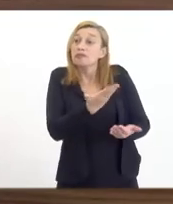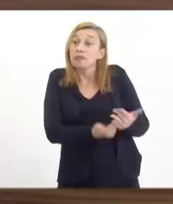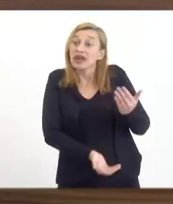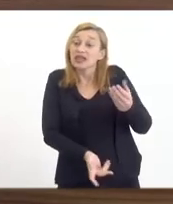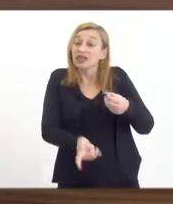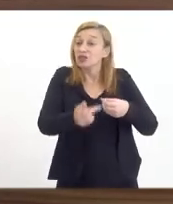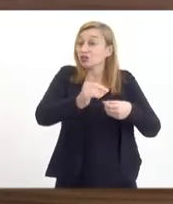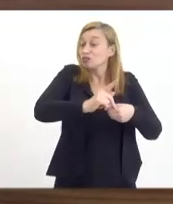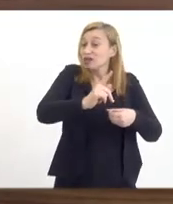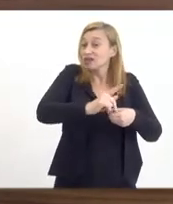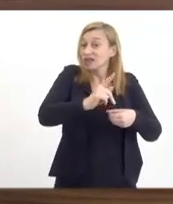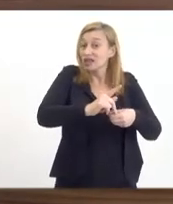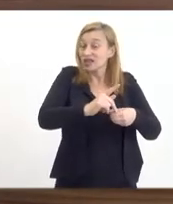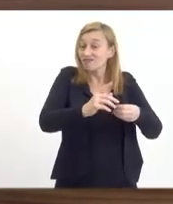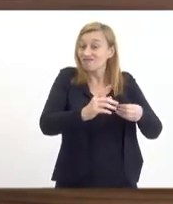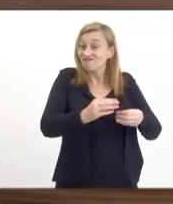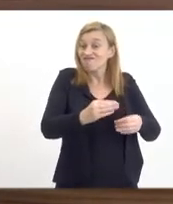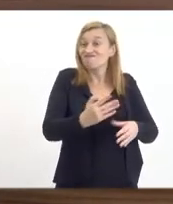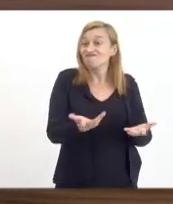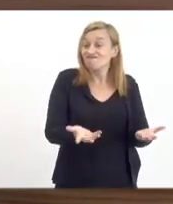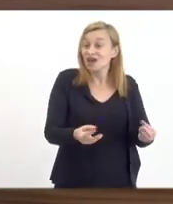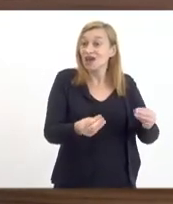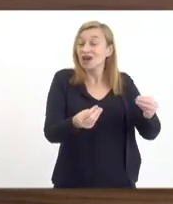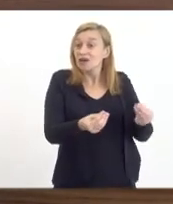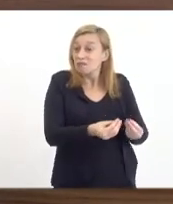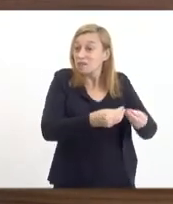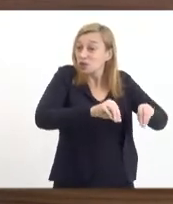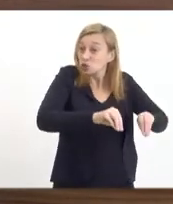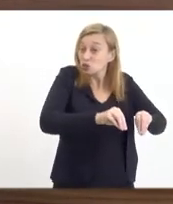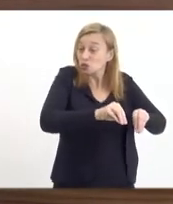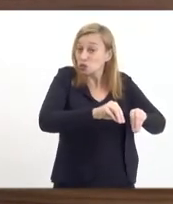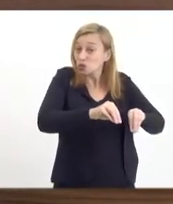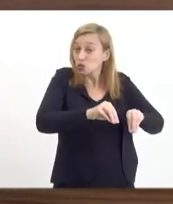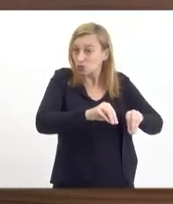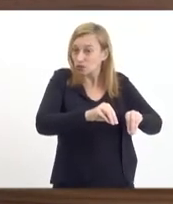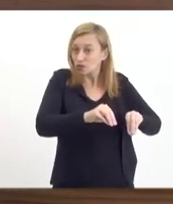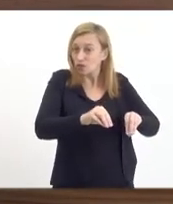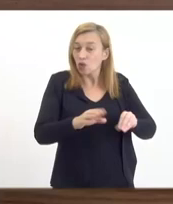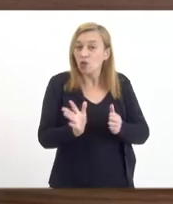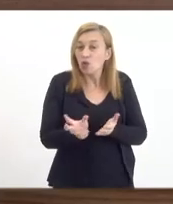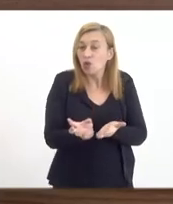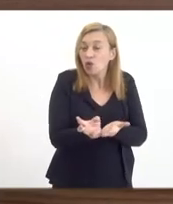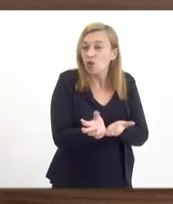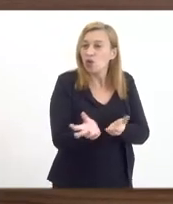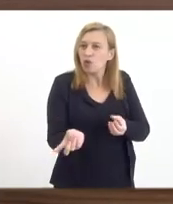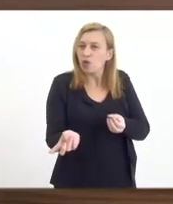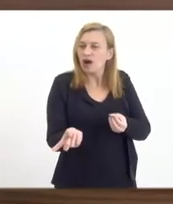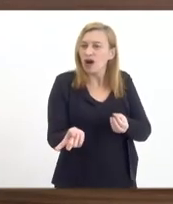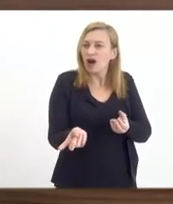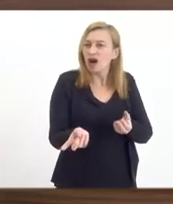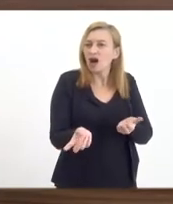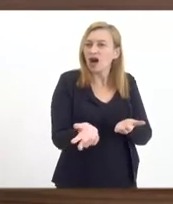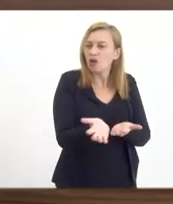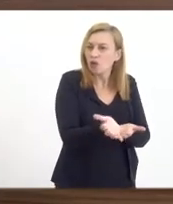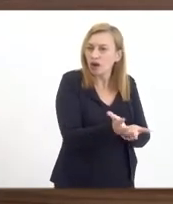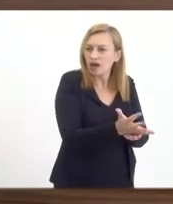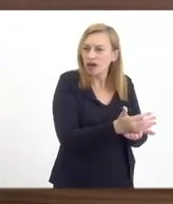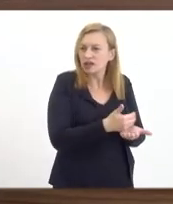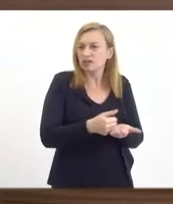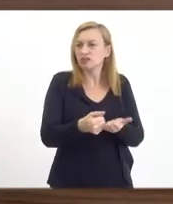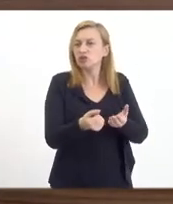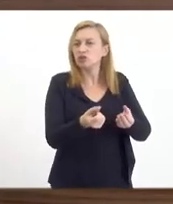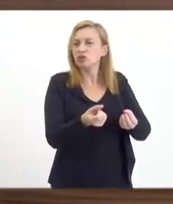comprometeu diretamente o recebimento desses recursos e aí veio o atraso de